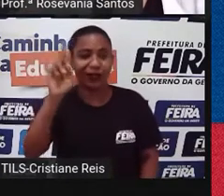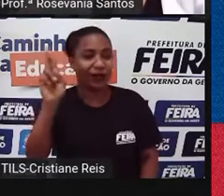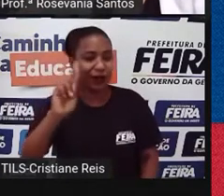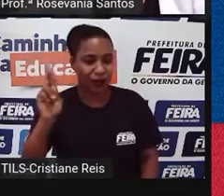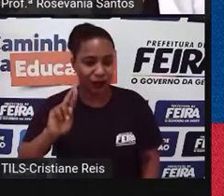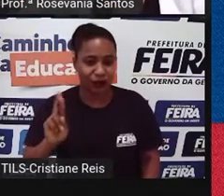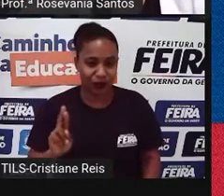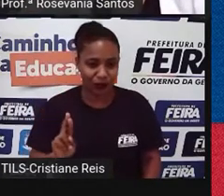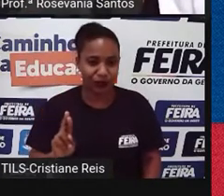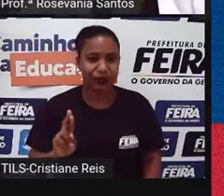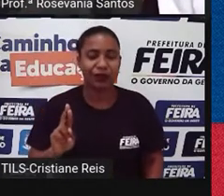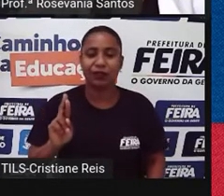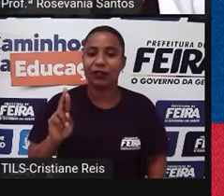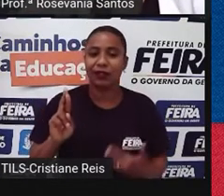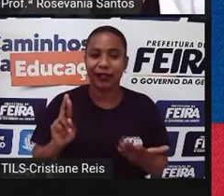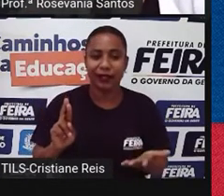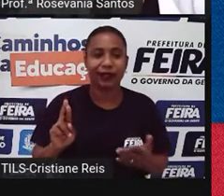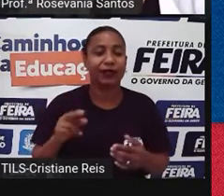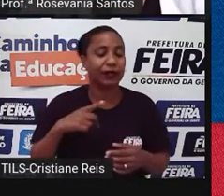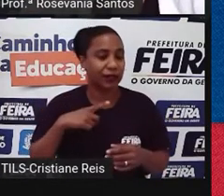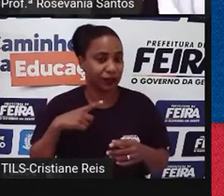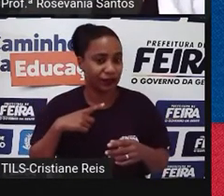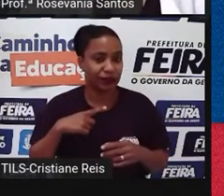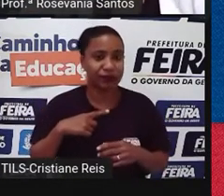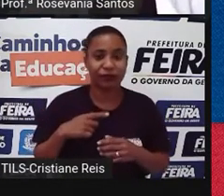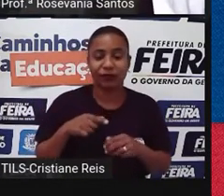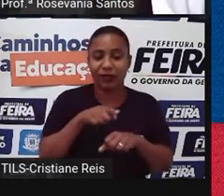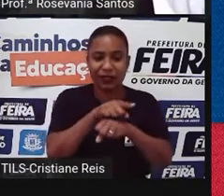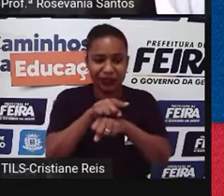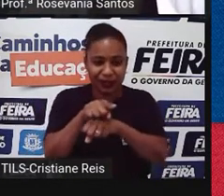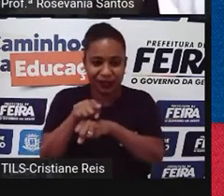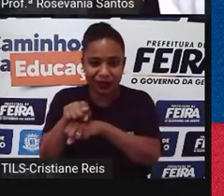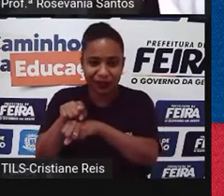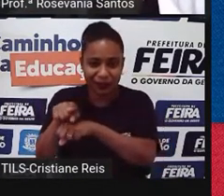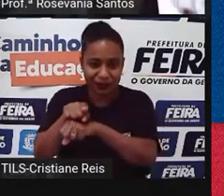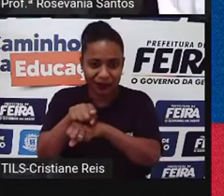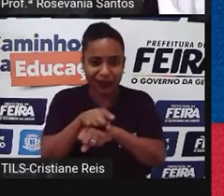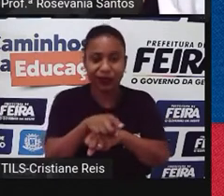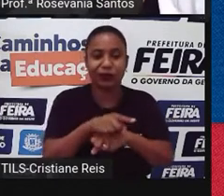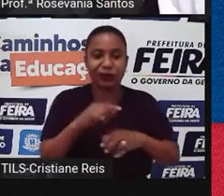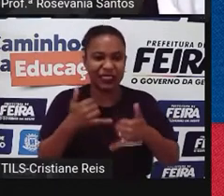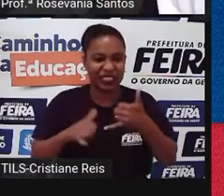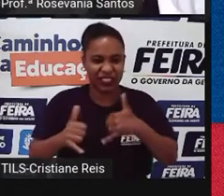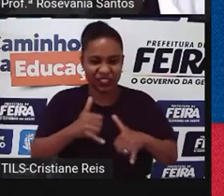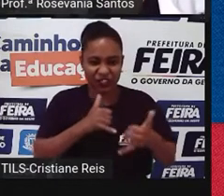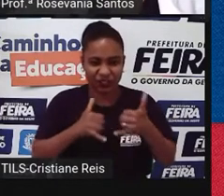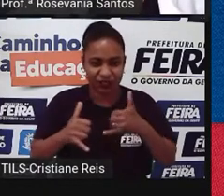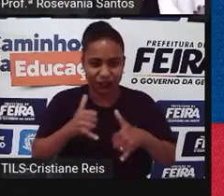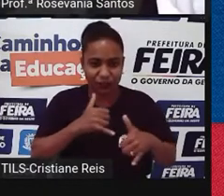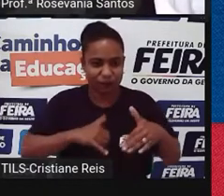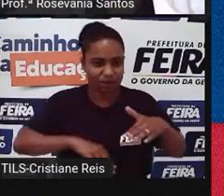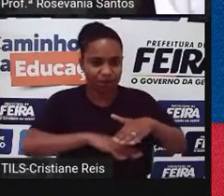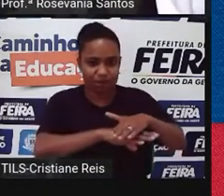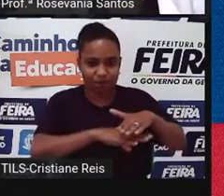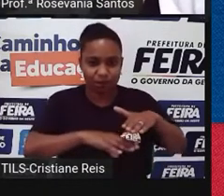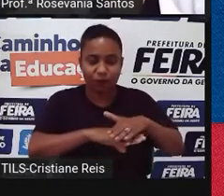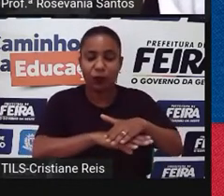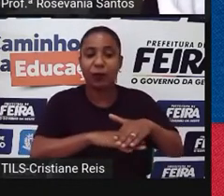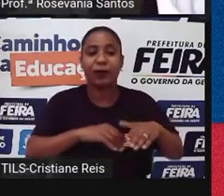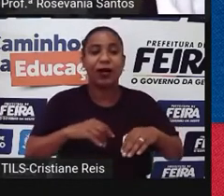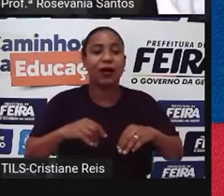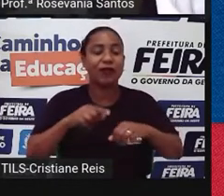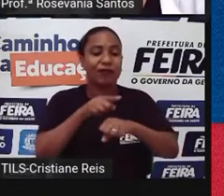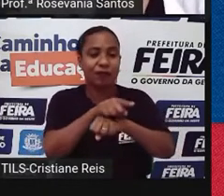muito, né, nessa questão geopolítica, né, e armamentista, e gasta também, porque é uma indústria, né, a